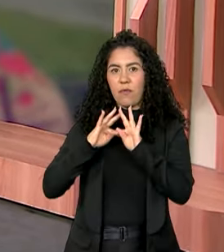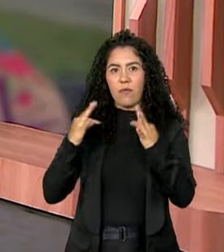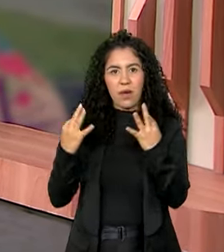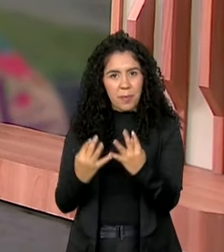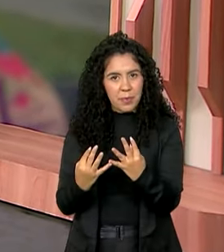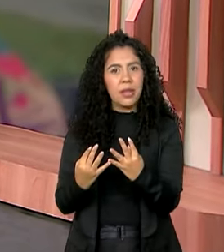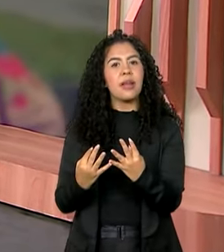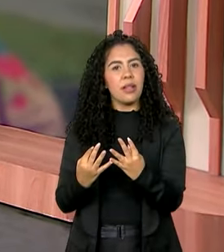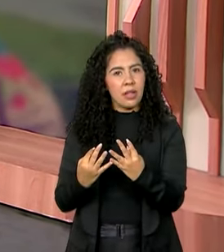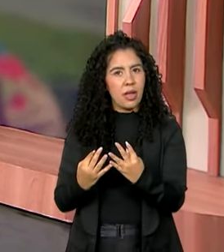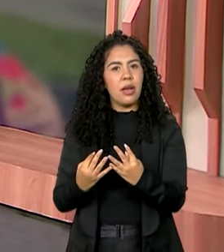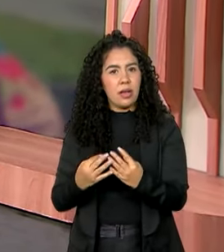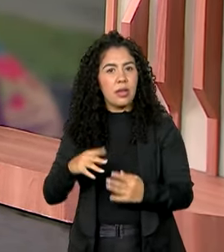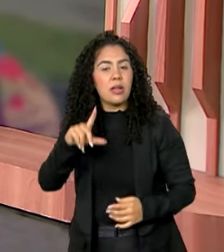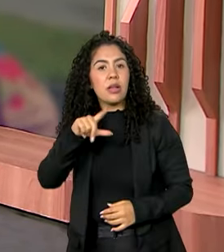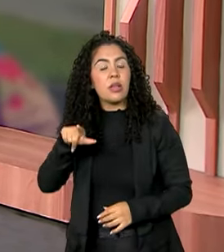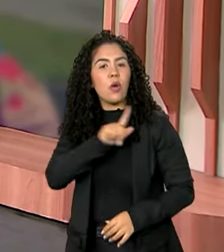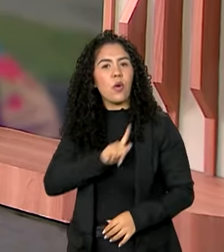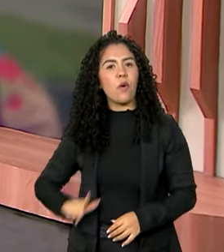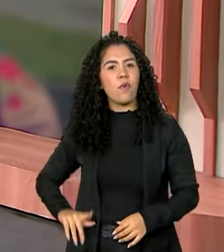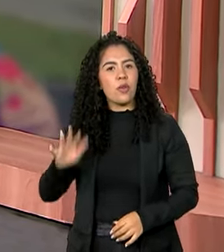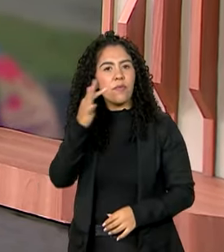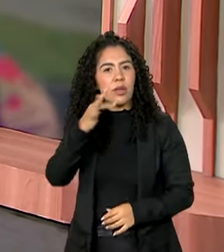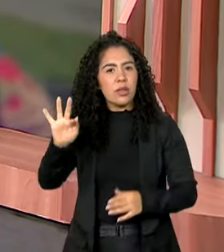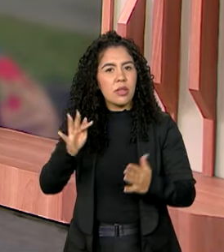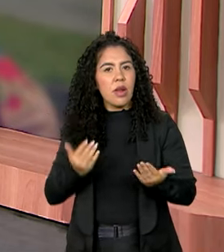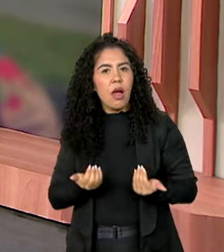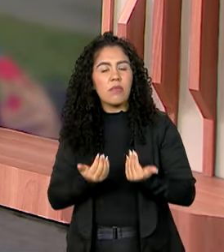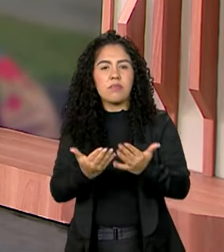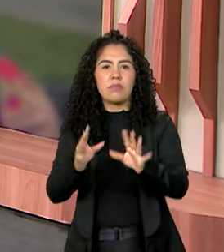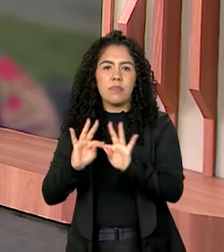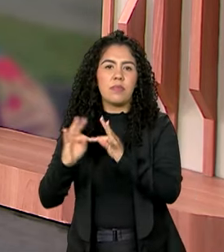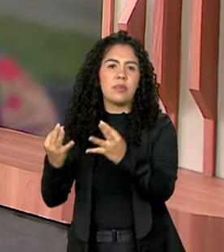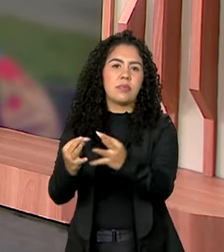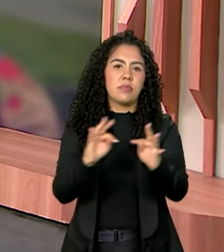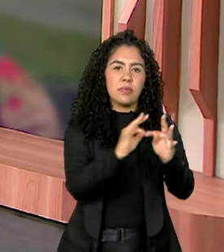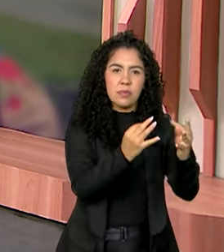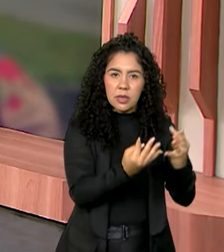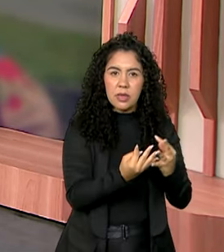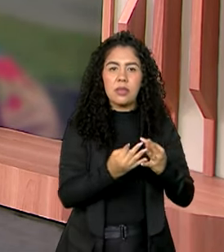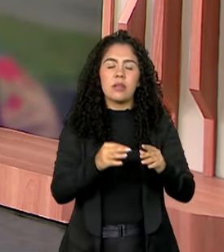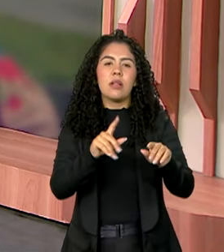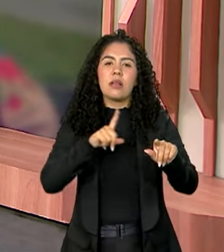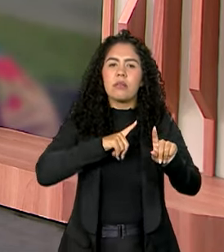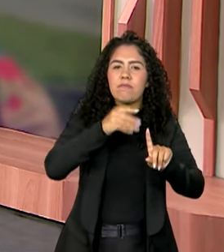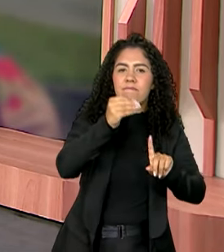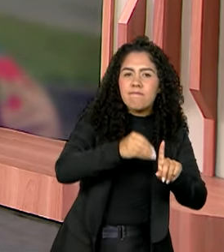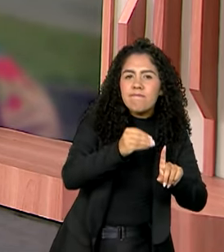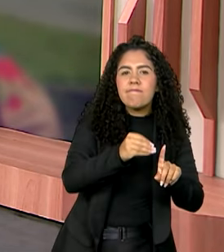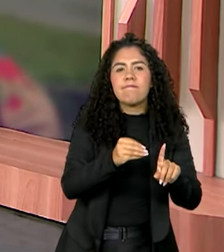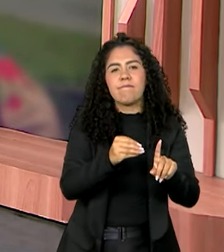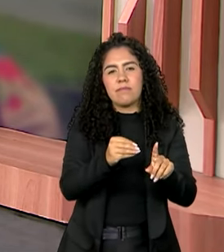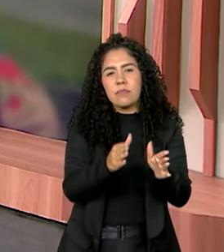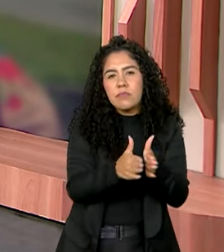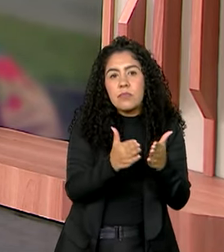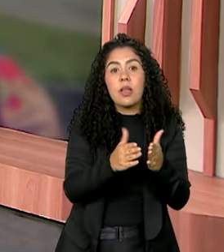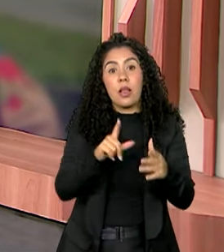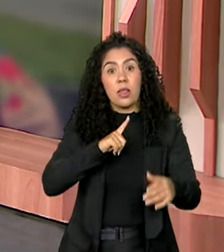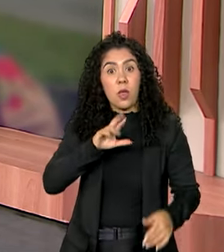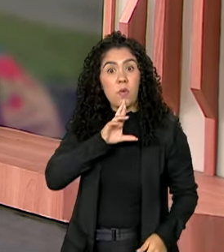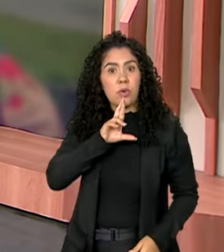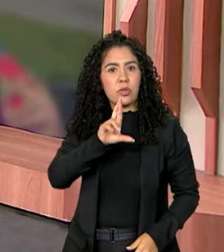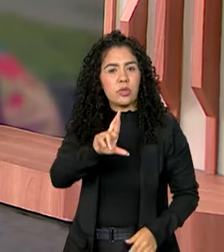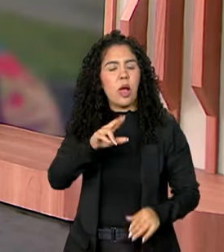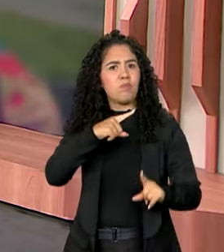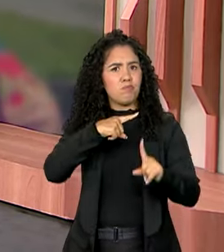busca ativa, aquela que o governo federal faz para identificar as famílias em situação de vulnerabilidade, gerou resultados